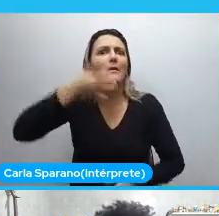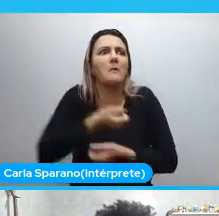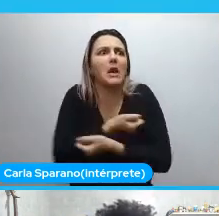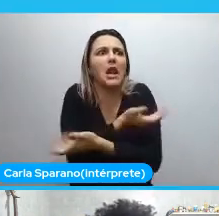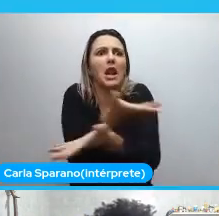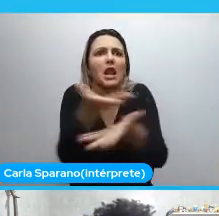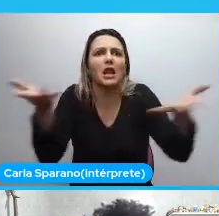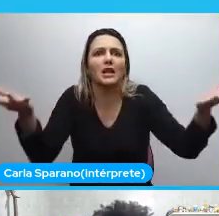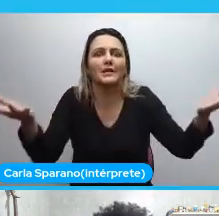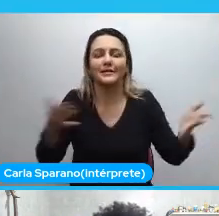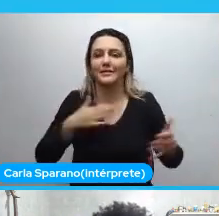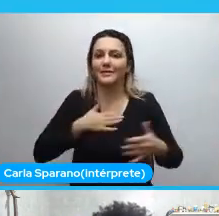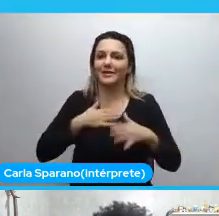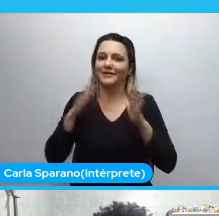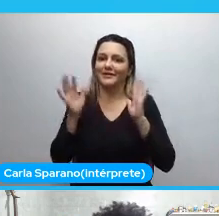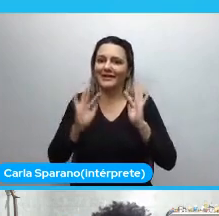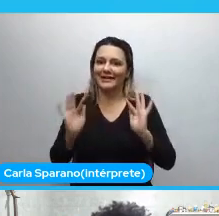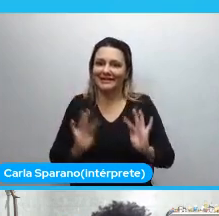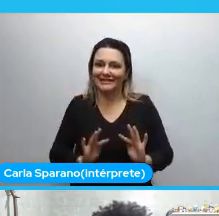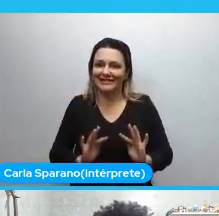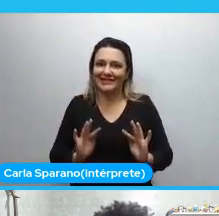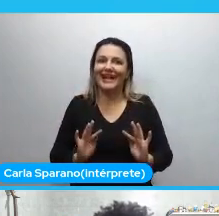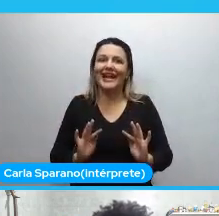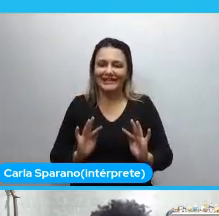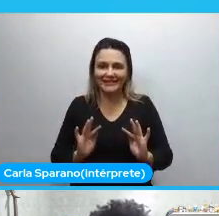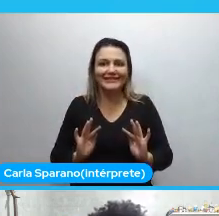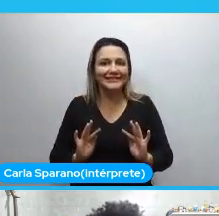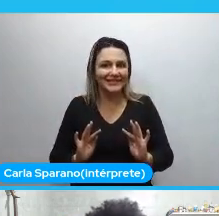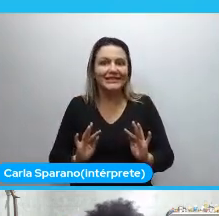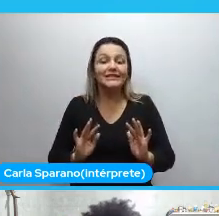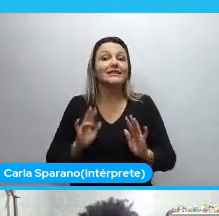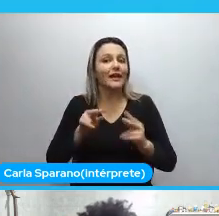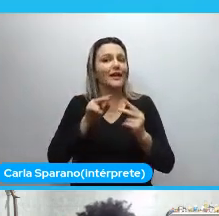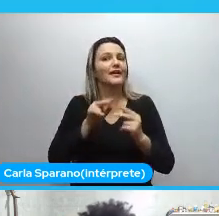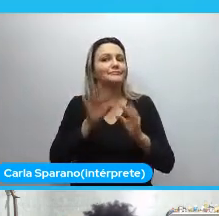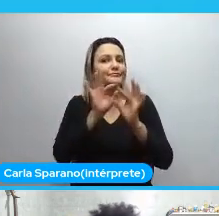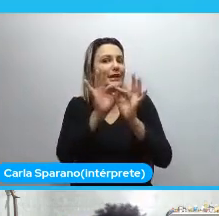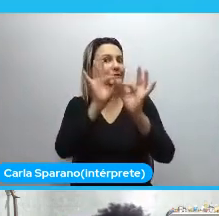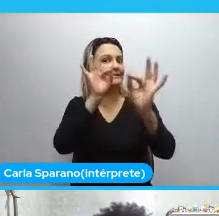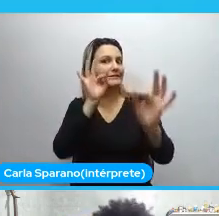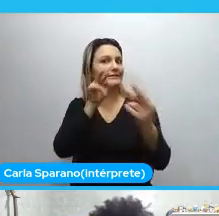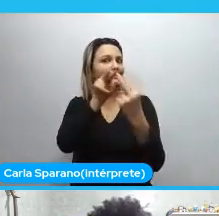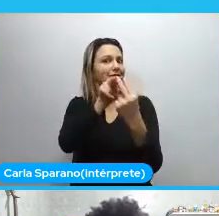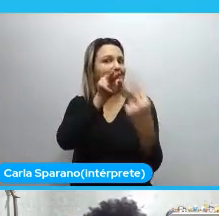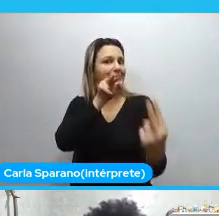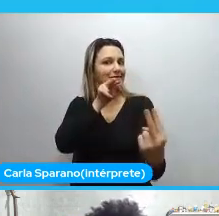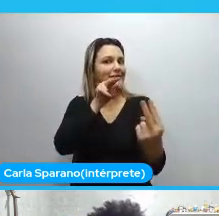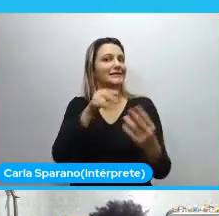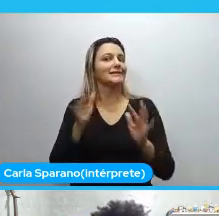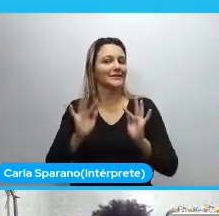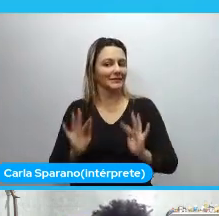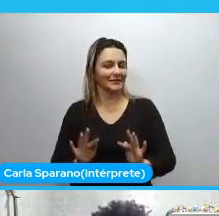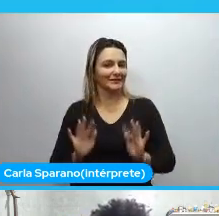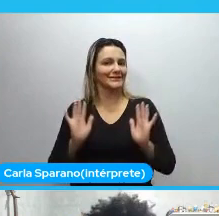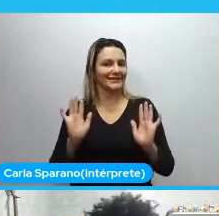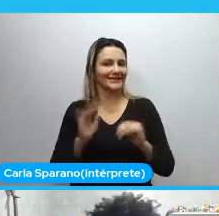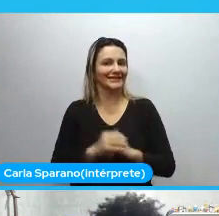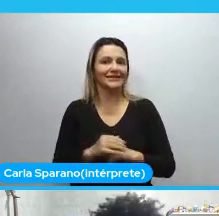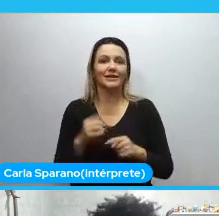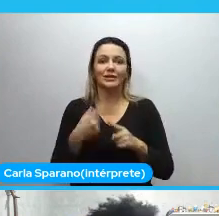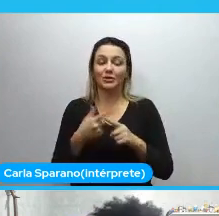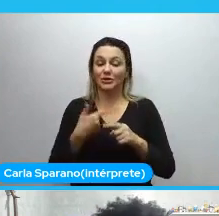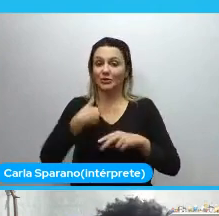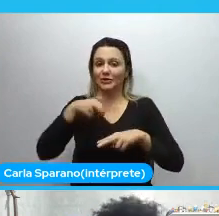a minha felicidade é que isso está acontecendo à distância. A minha felicidade, entre aspas, é só nesse ponto aqui que está acontecendo à distância, porque eu estou